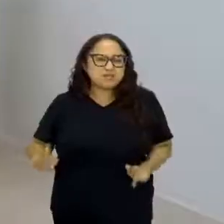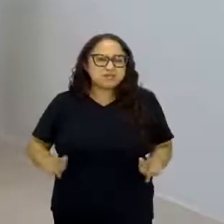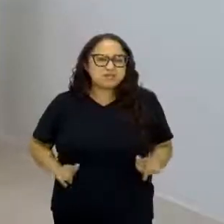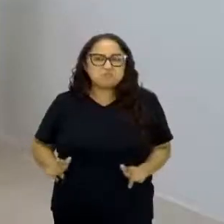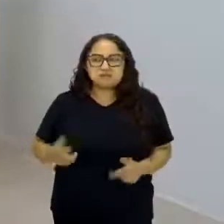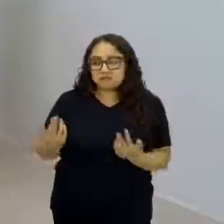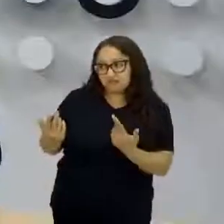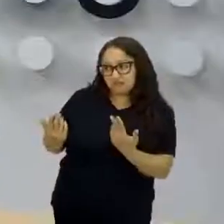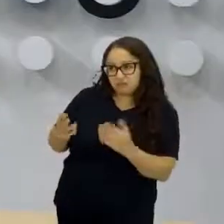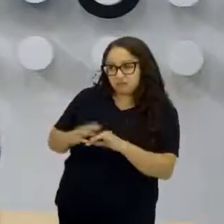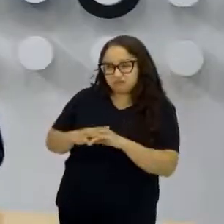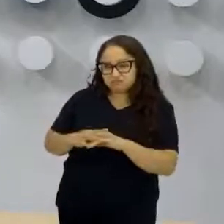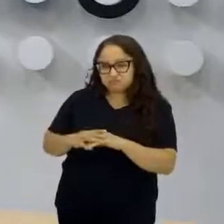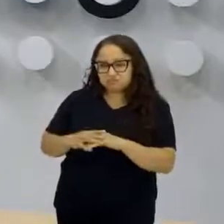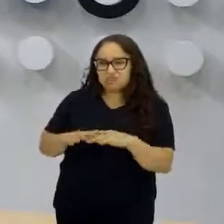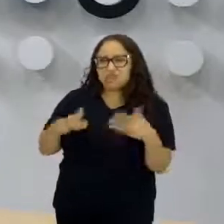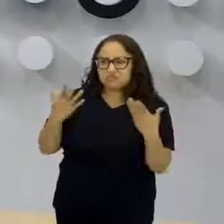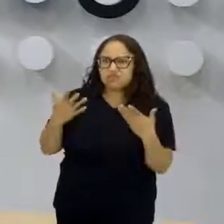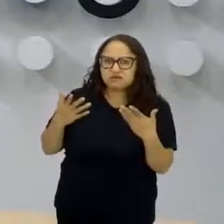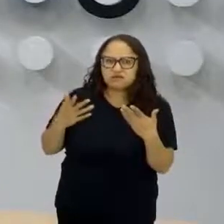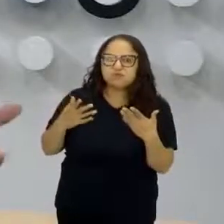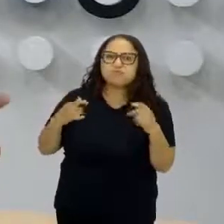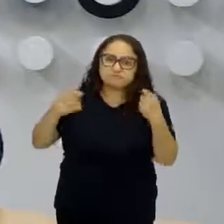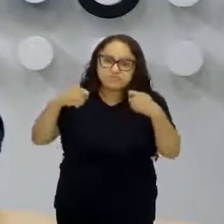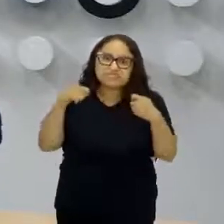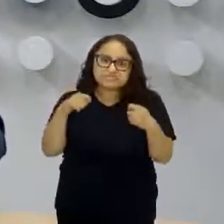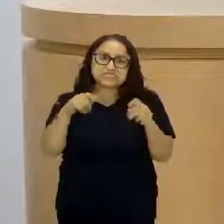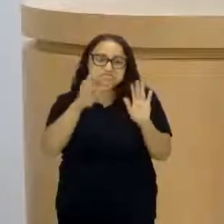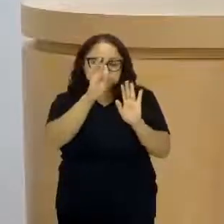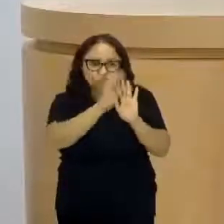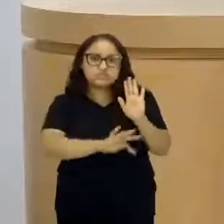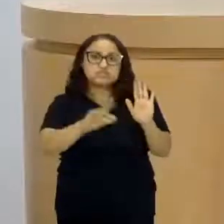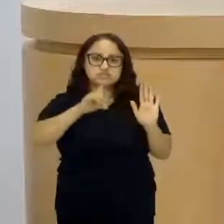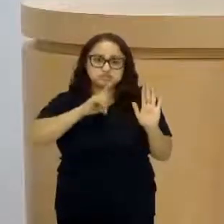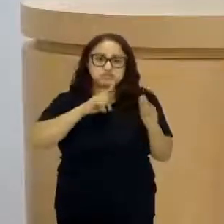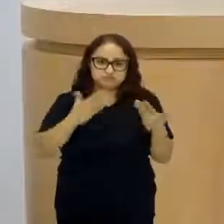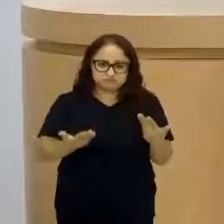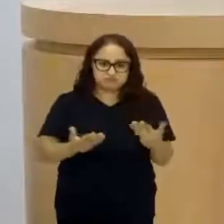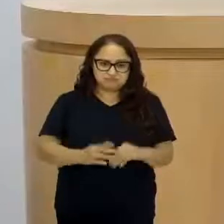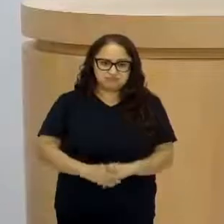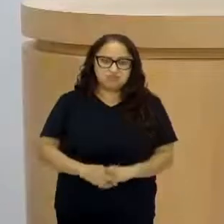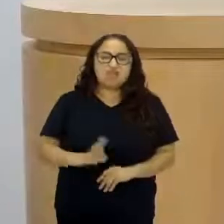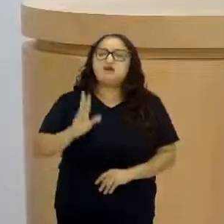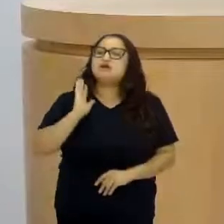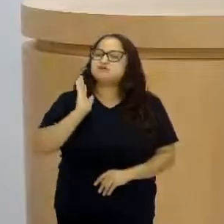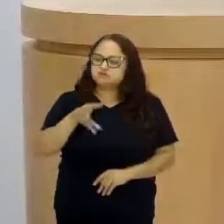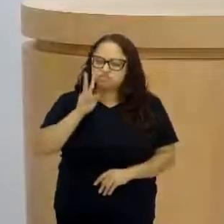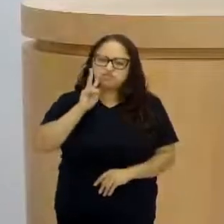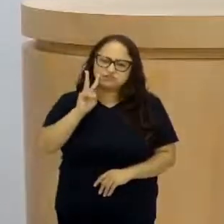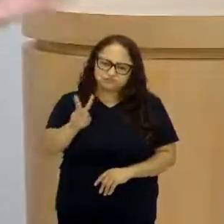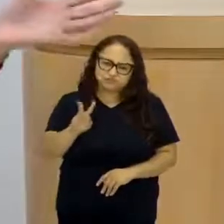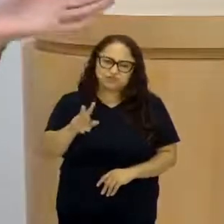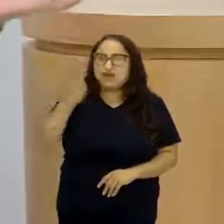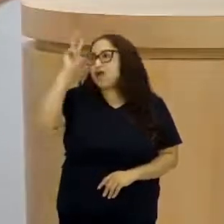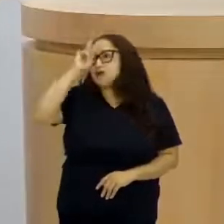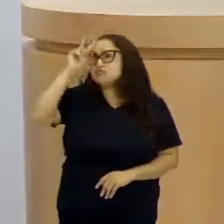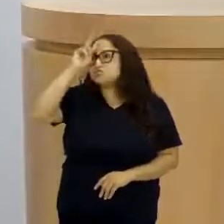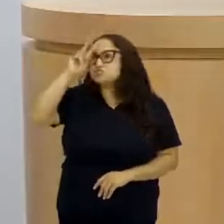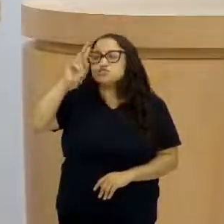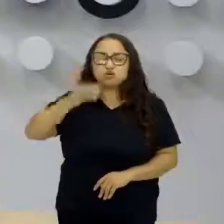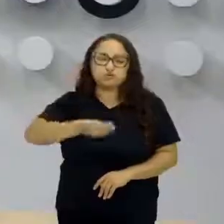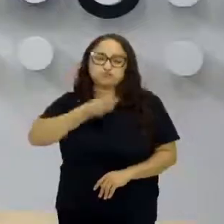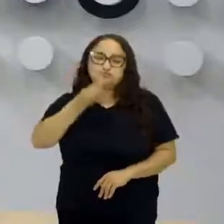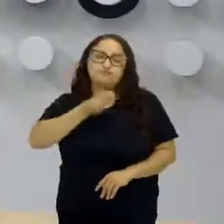prima é assim? Ah, então vale como argumento. Então tem que colocar no texto. Tem que colocar no nossa. Eu já vi texto assim, que termina contando a história da minha vida. Ah,